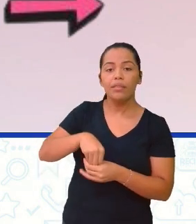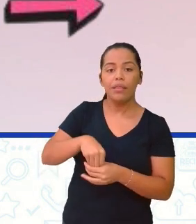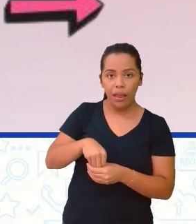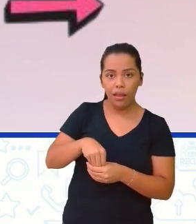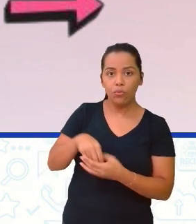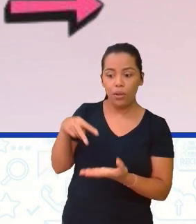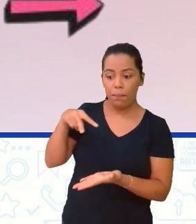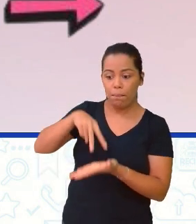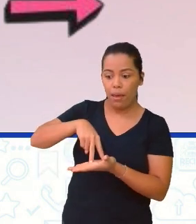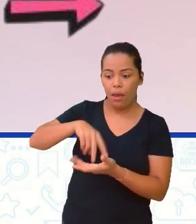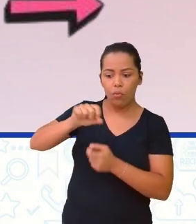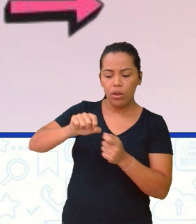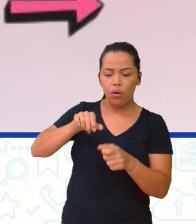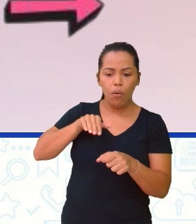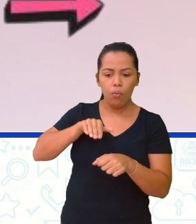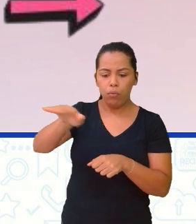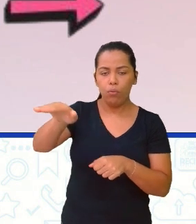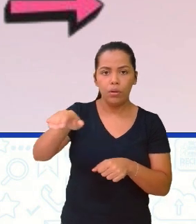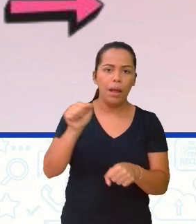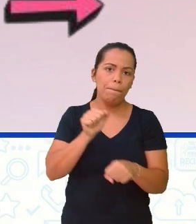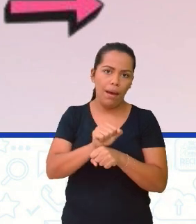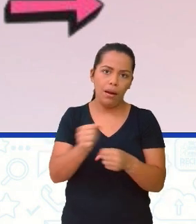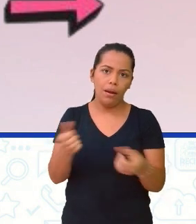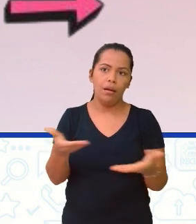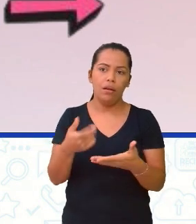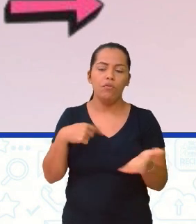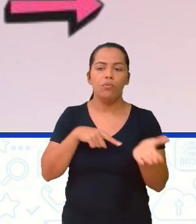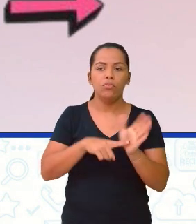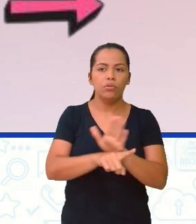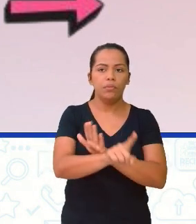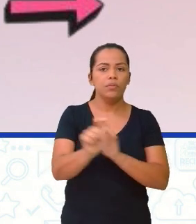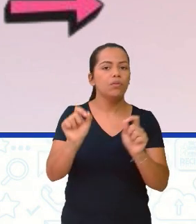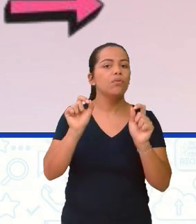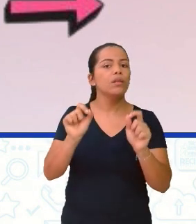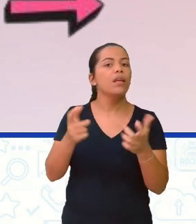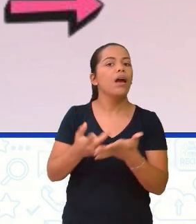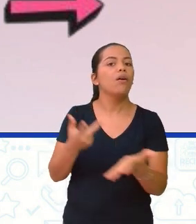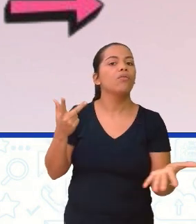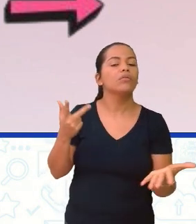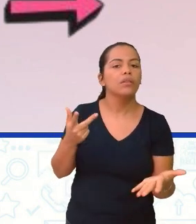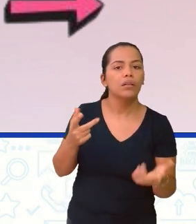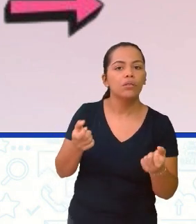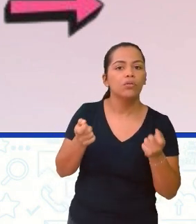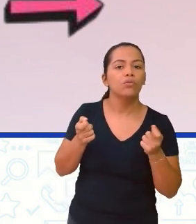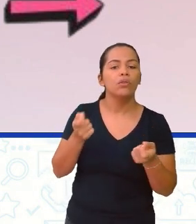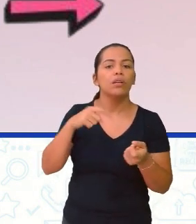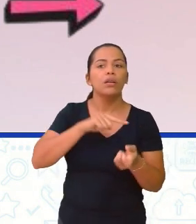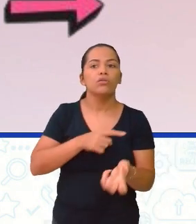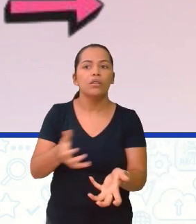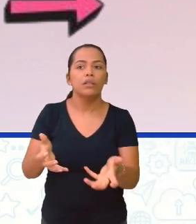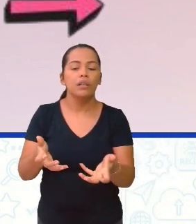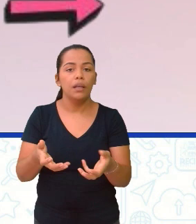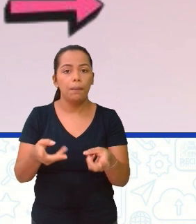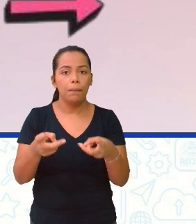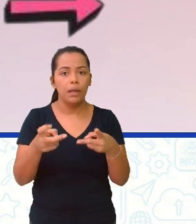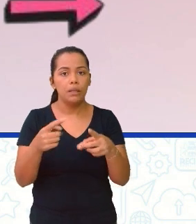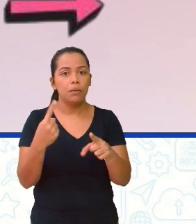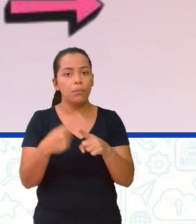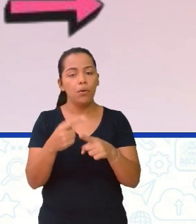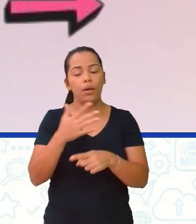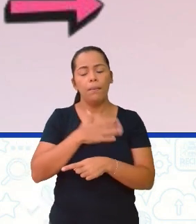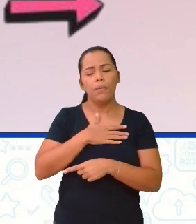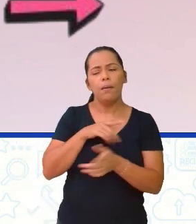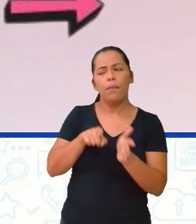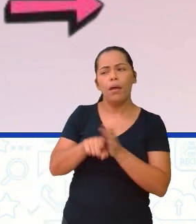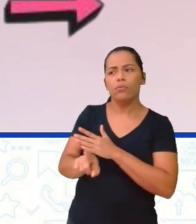aqui, tentando mostrar agora a vocês, através dessa imagem, o que é que a gente está percebendo. Porque a minha pergunta